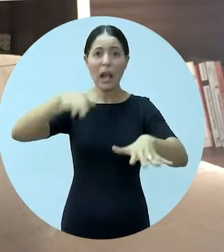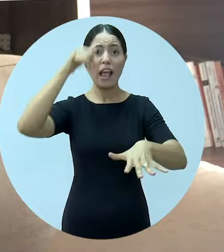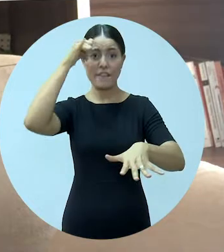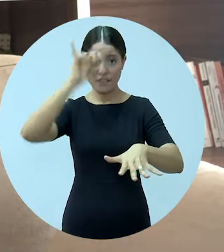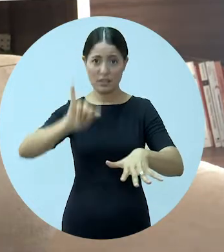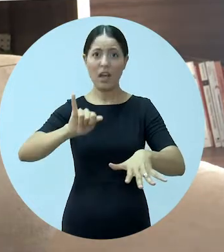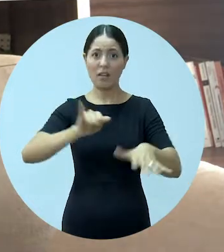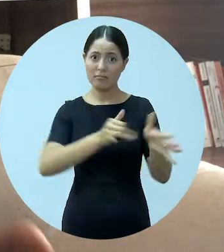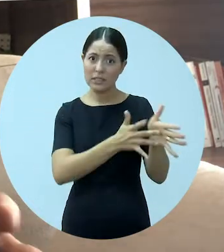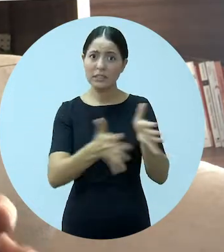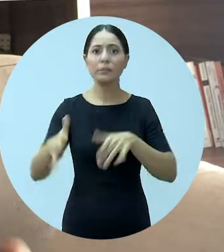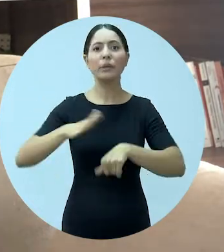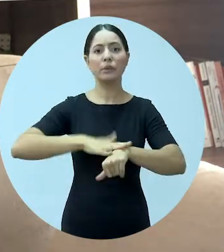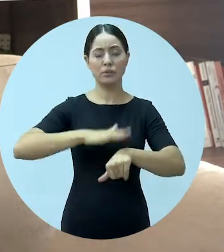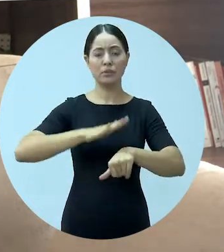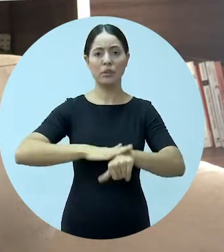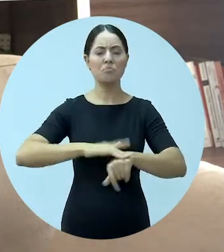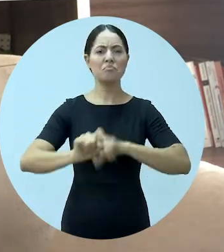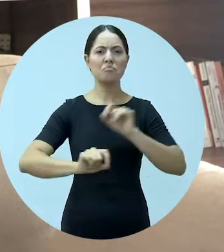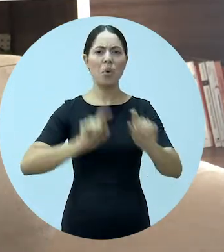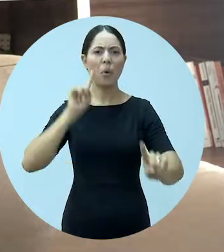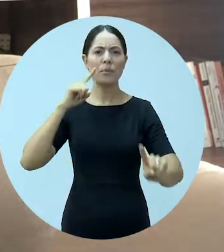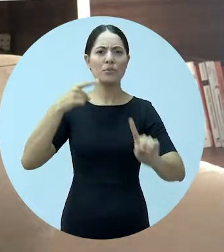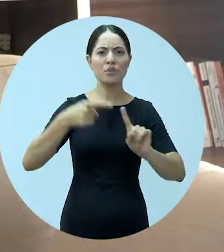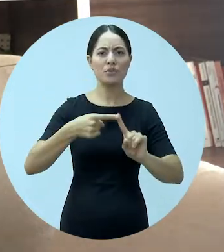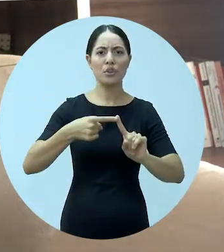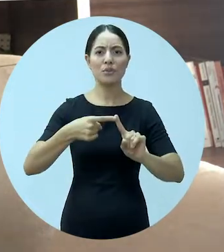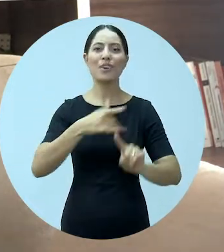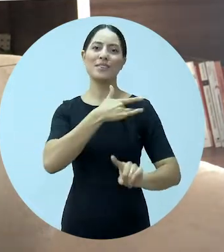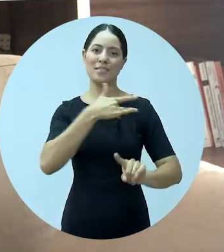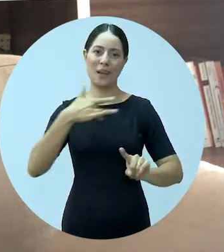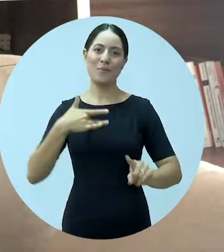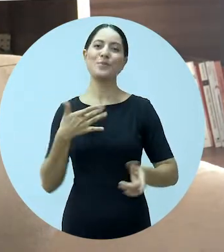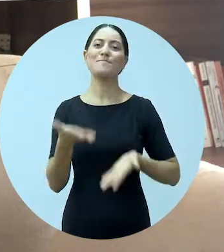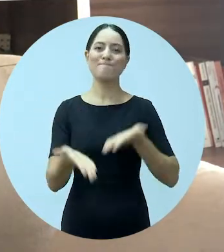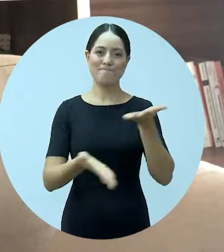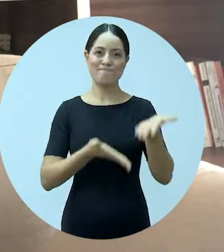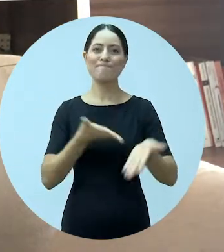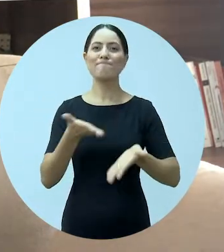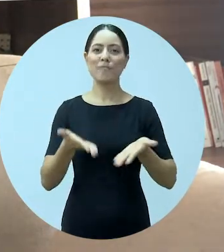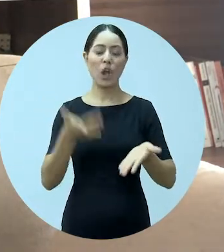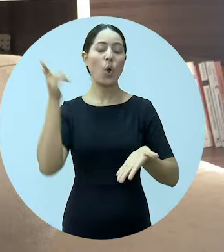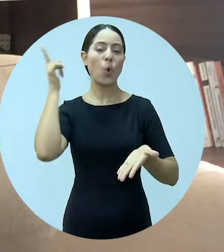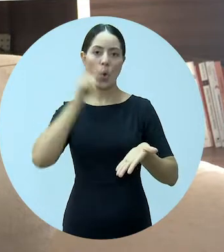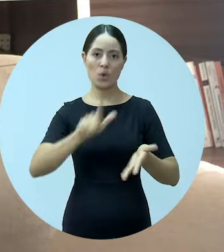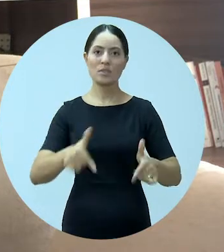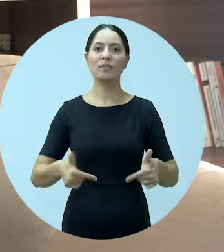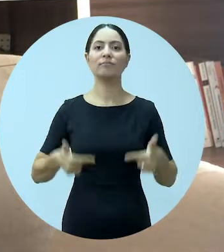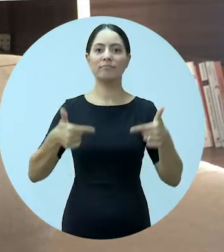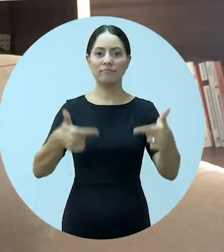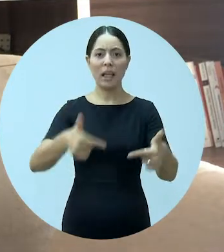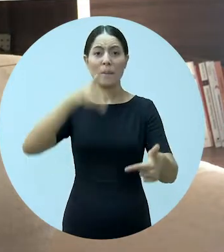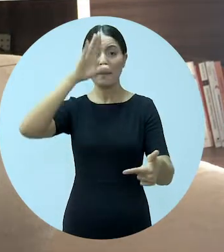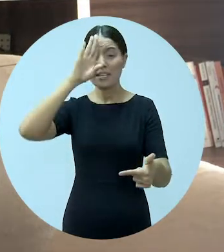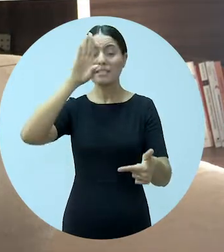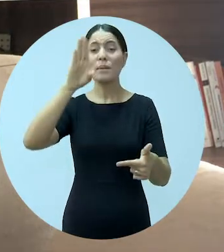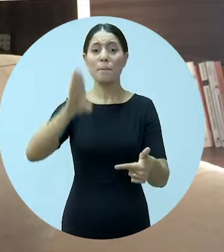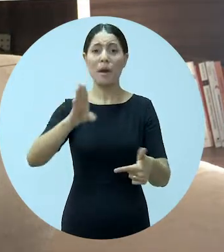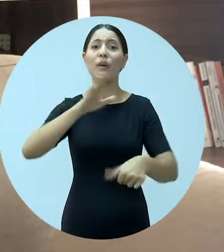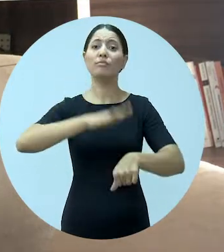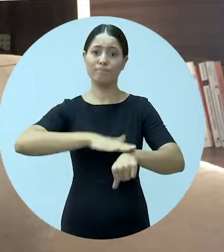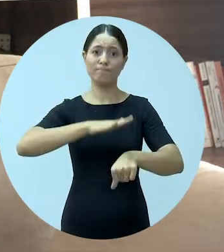espalhar esse contágio ao longo do tempo, permitindo que o sistema de saúde dê atenção à demanda, é